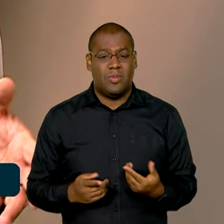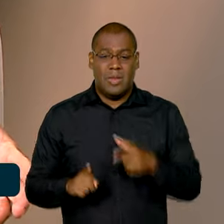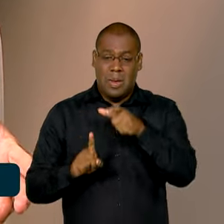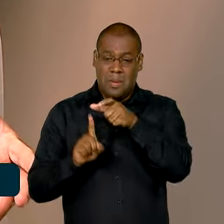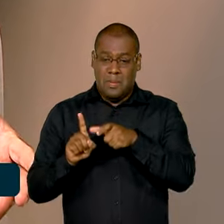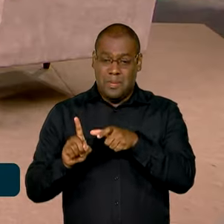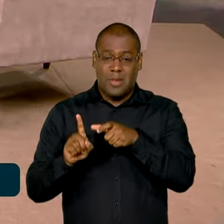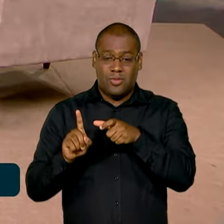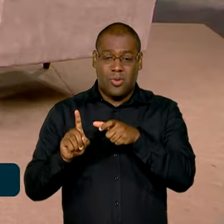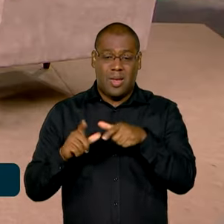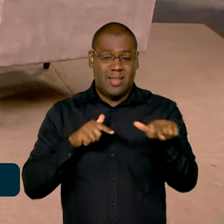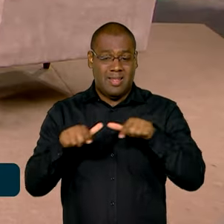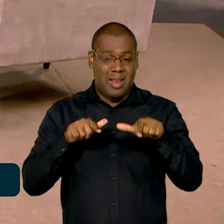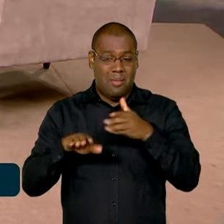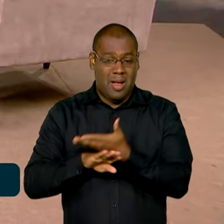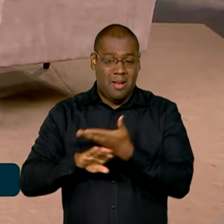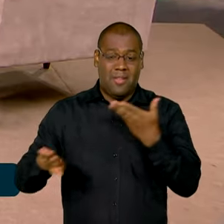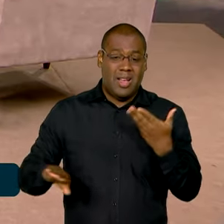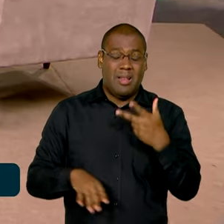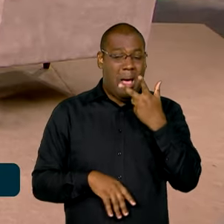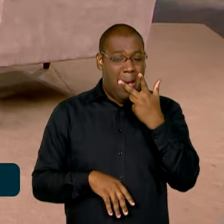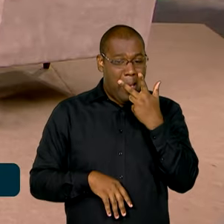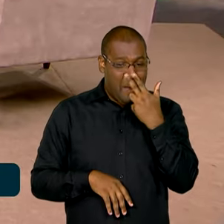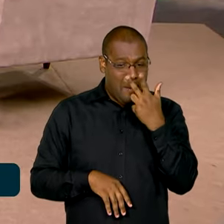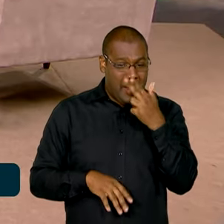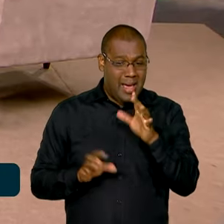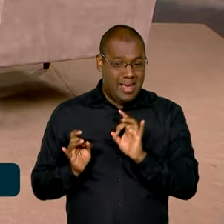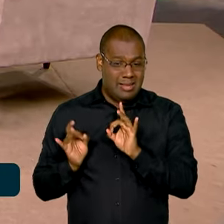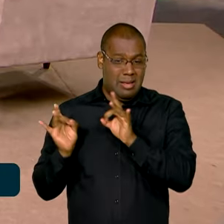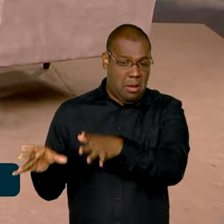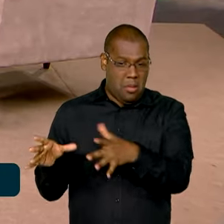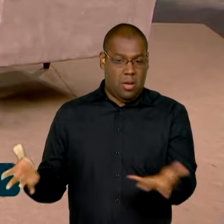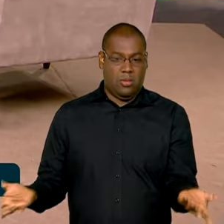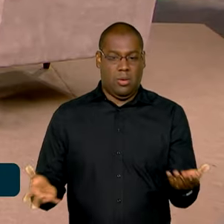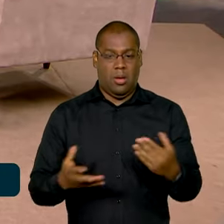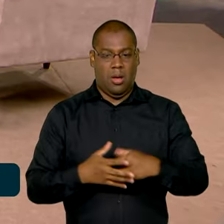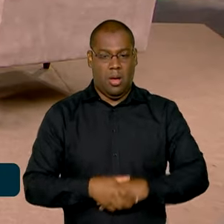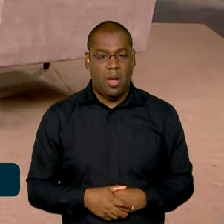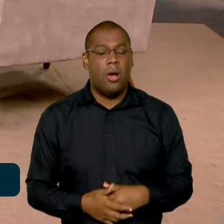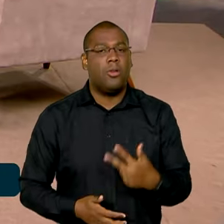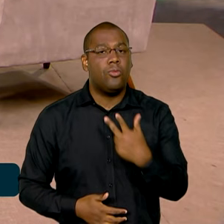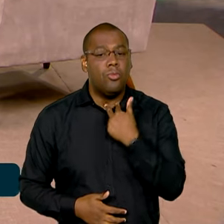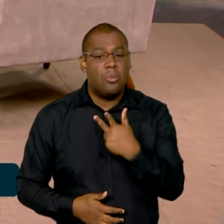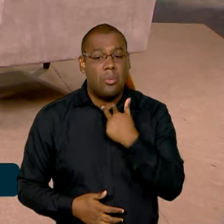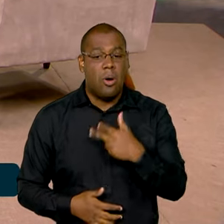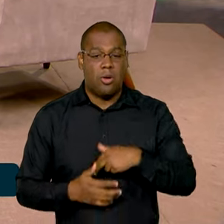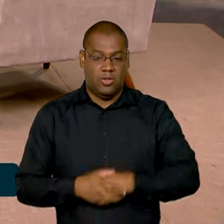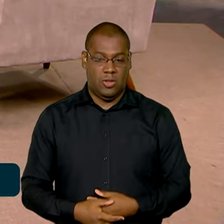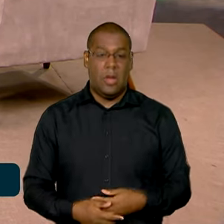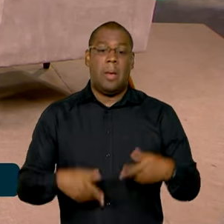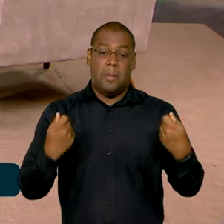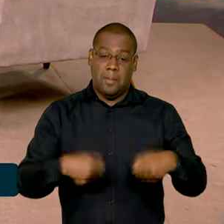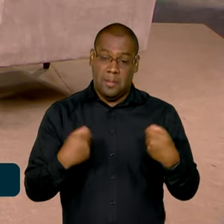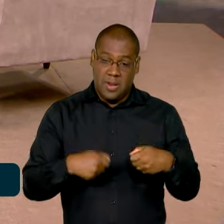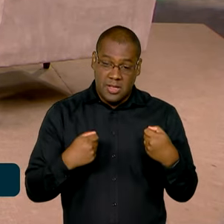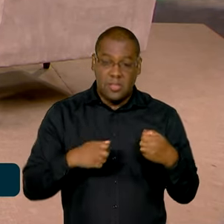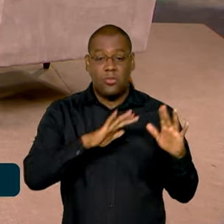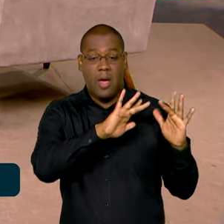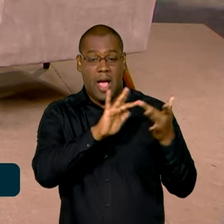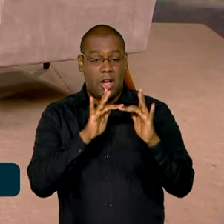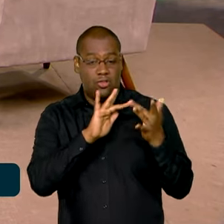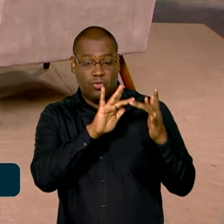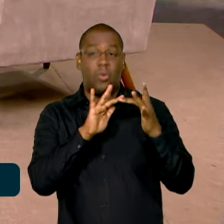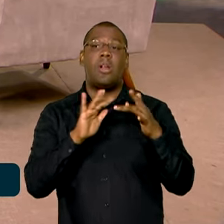abandonada. É como se nós decidisse, vamos pagar e deixa ela aí no canto. Não podemos fazer isso. Nós temos que nos articular com outros atores,